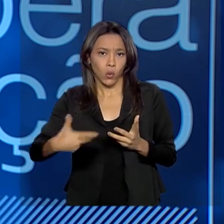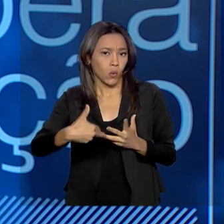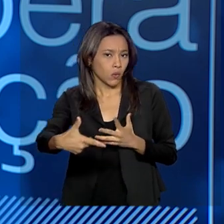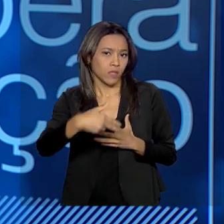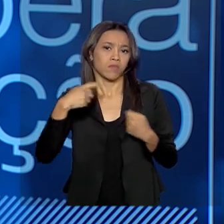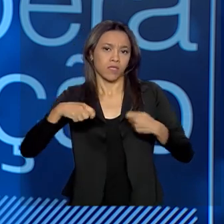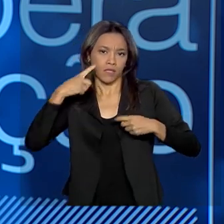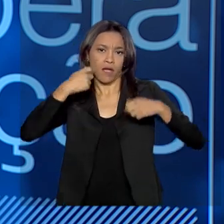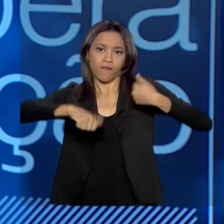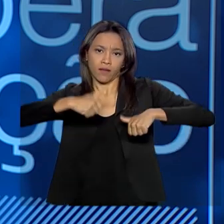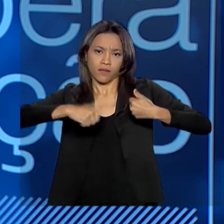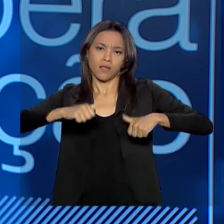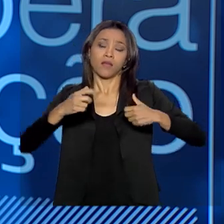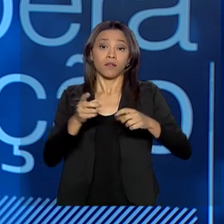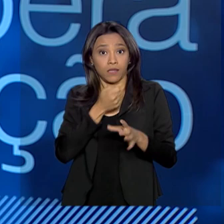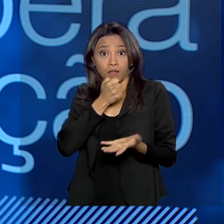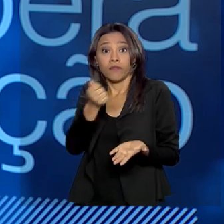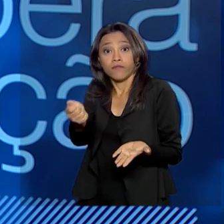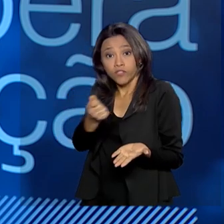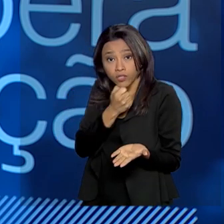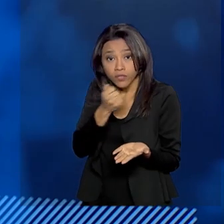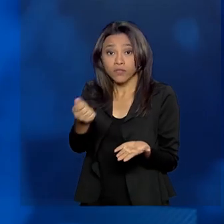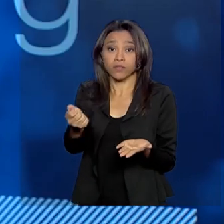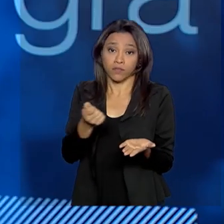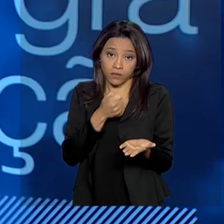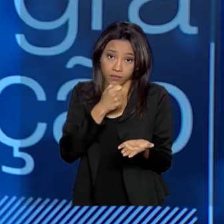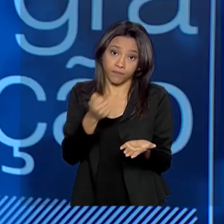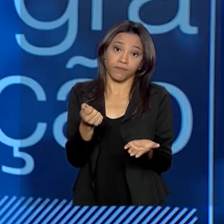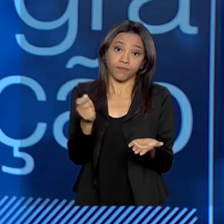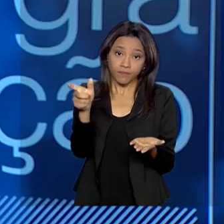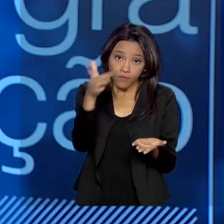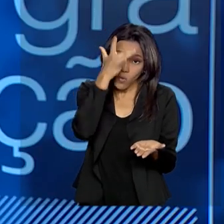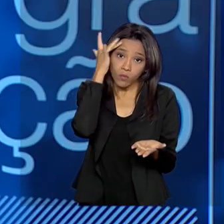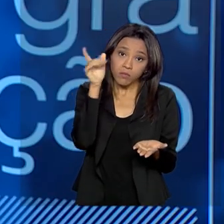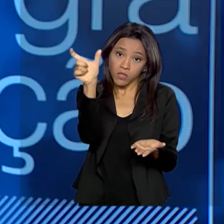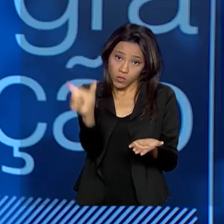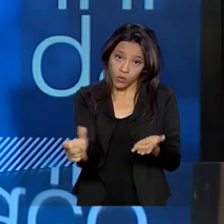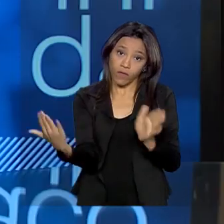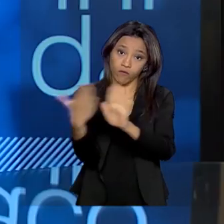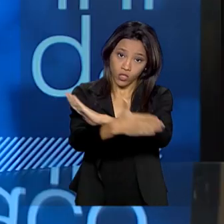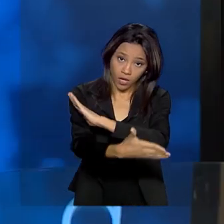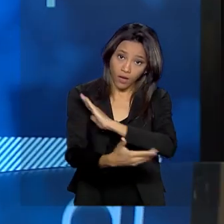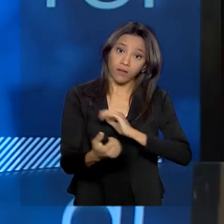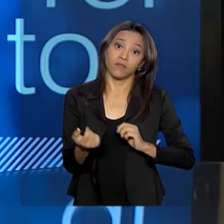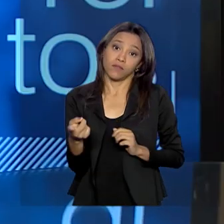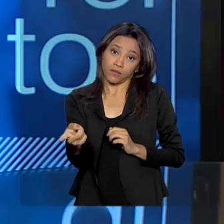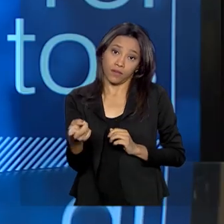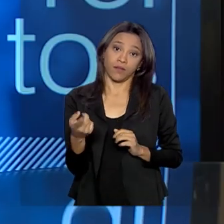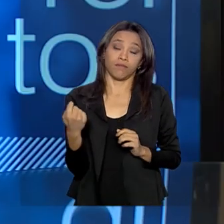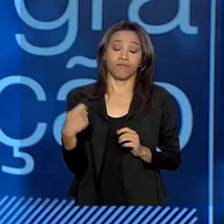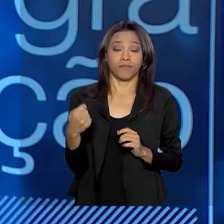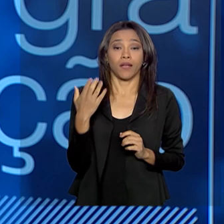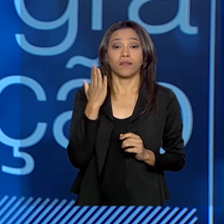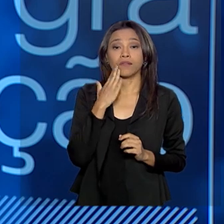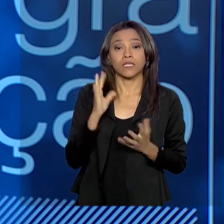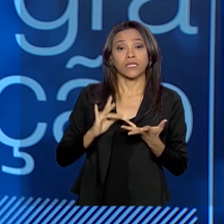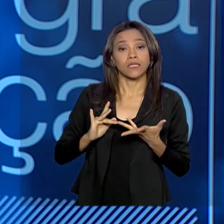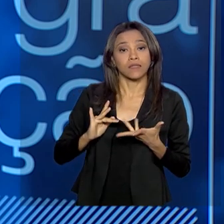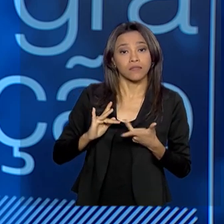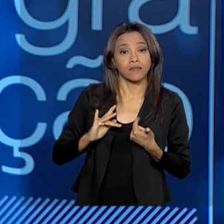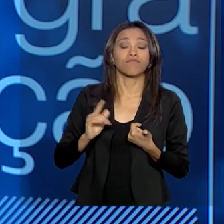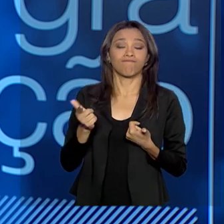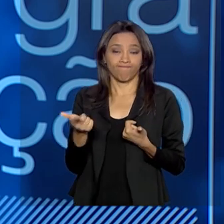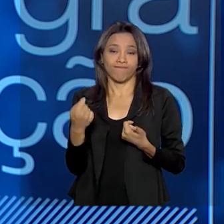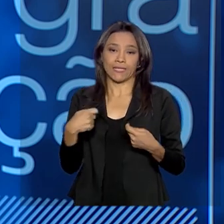analisadas, inclusive entrevistas com os próprios refugiados, entrevistas pessoais. se constatar. Exatamente, essa situação toda, eles